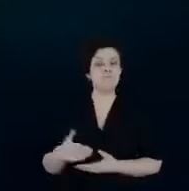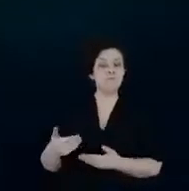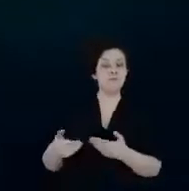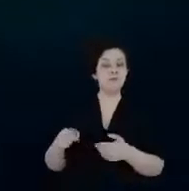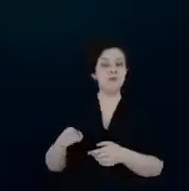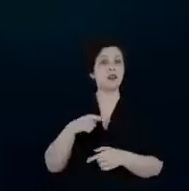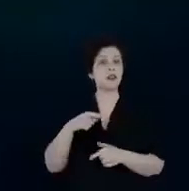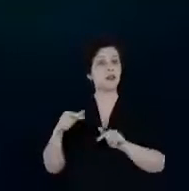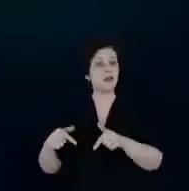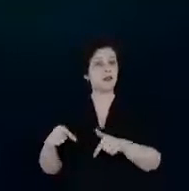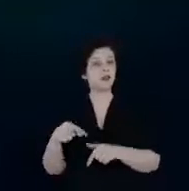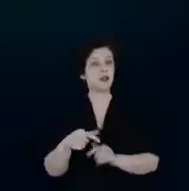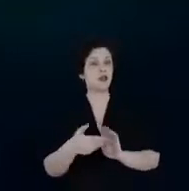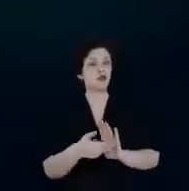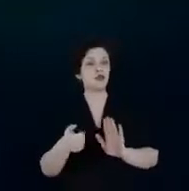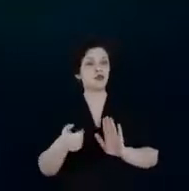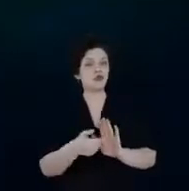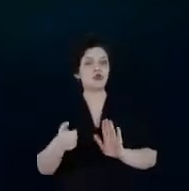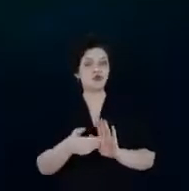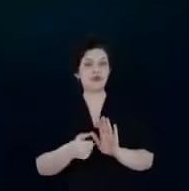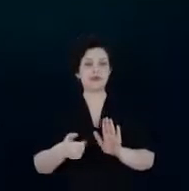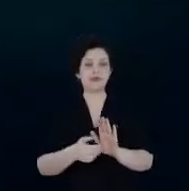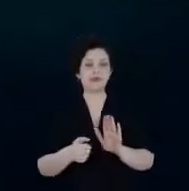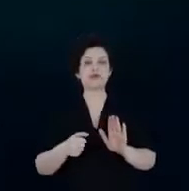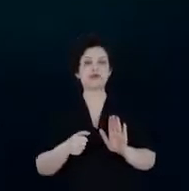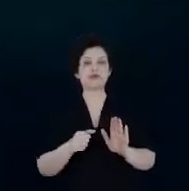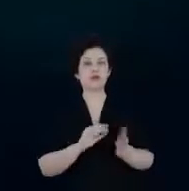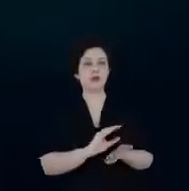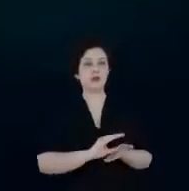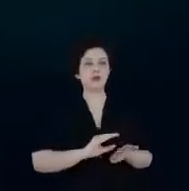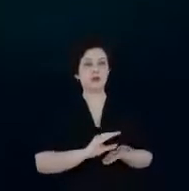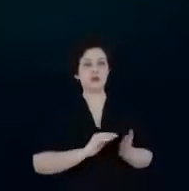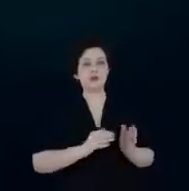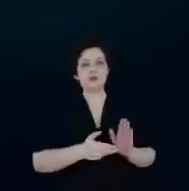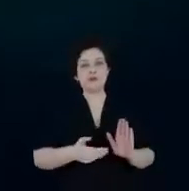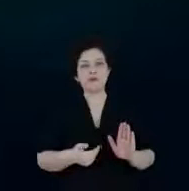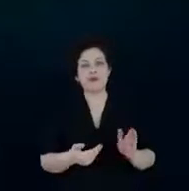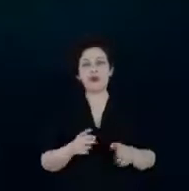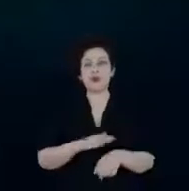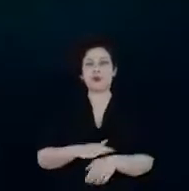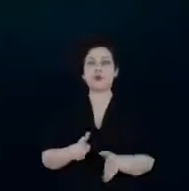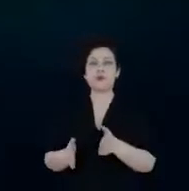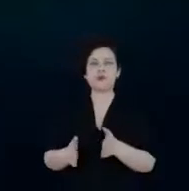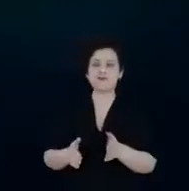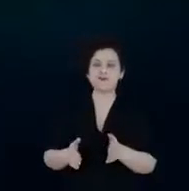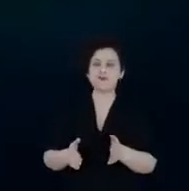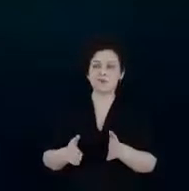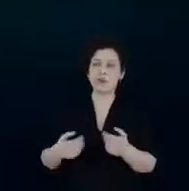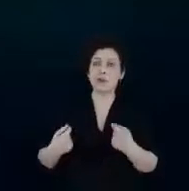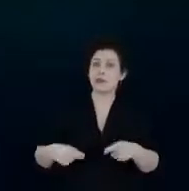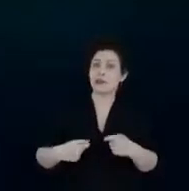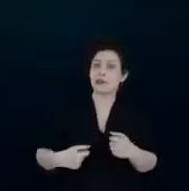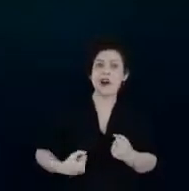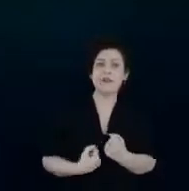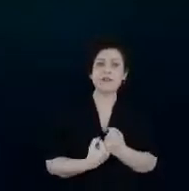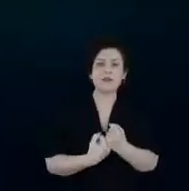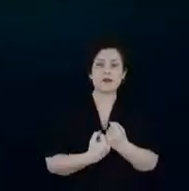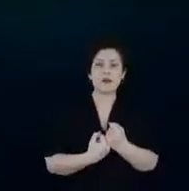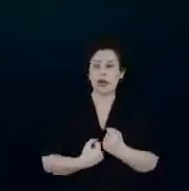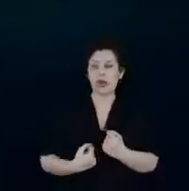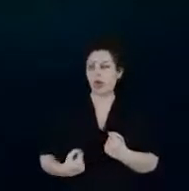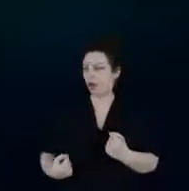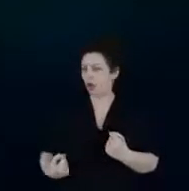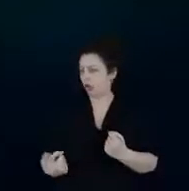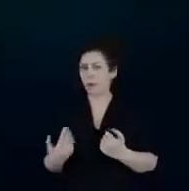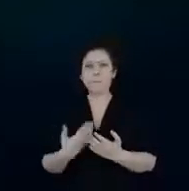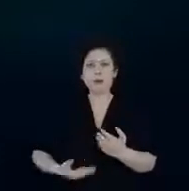que ela retirou bastante recursos da eficiência energética no Brasil num momento que a gente na verdade precisava bastante